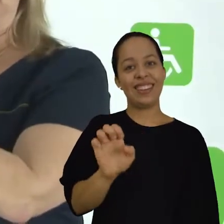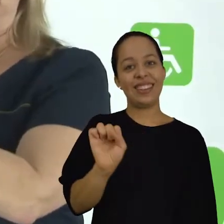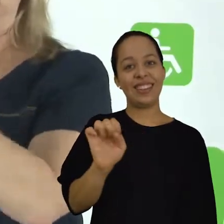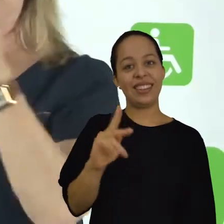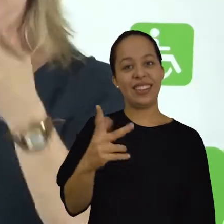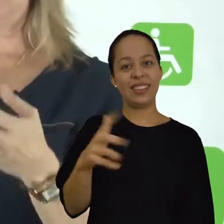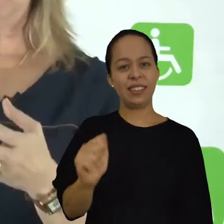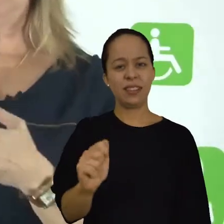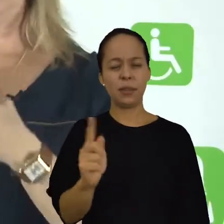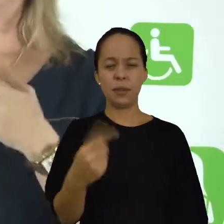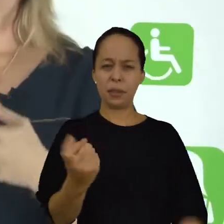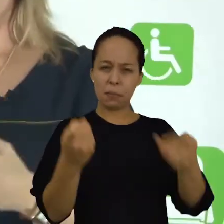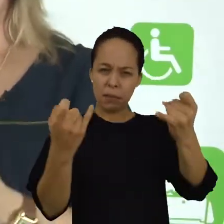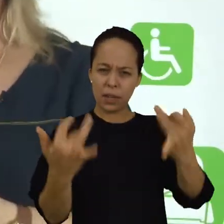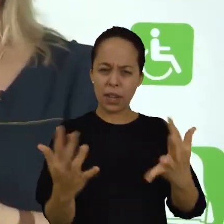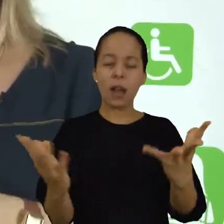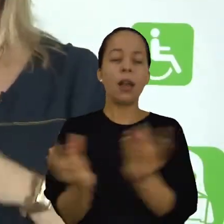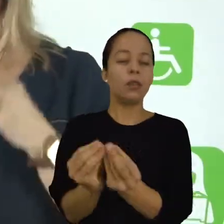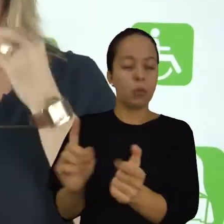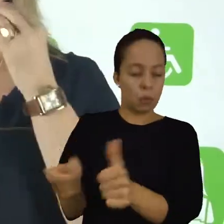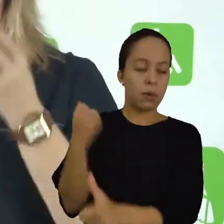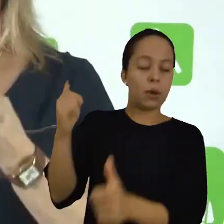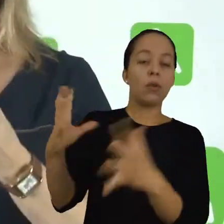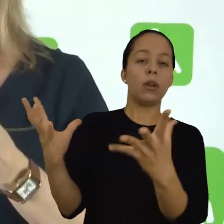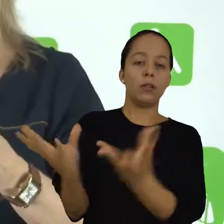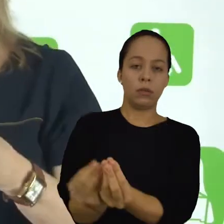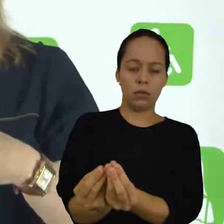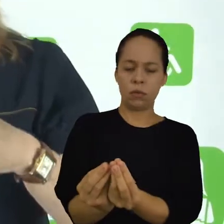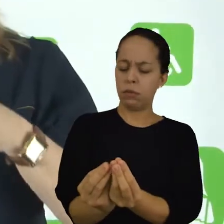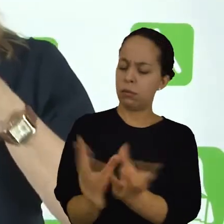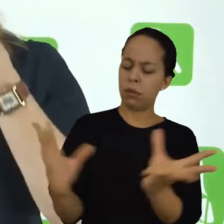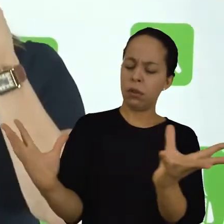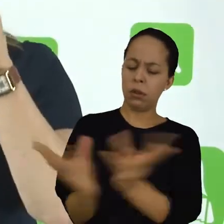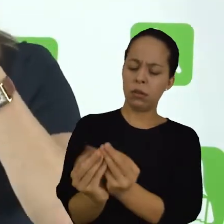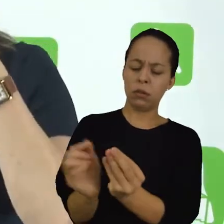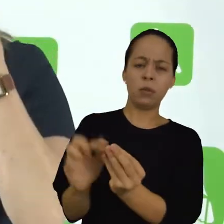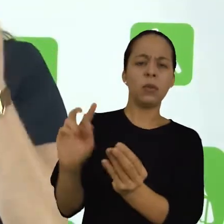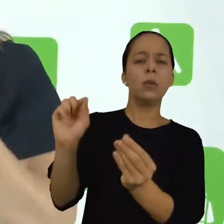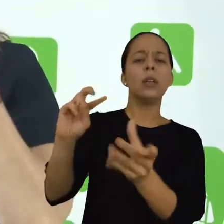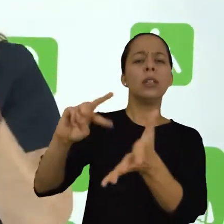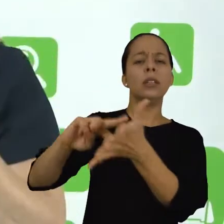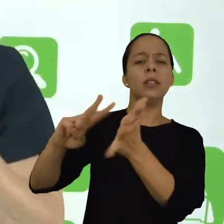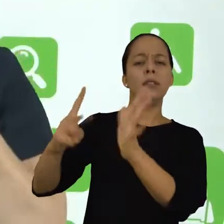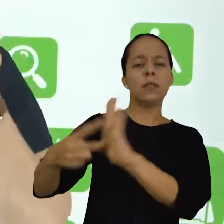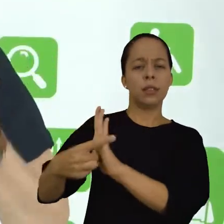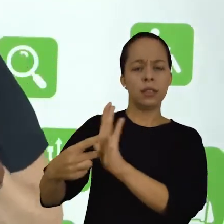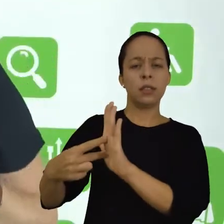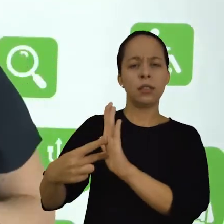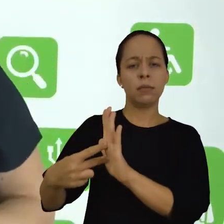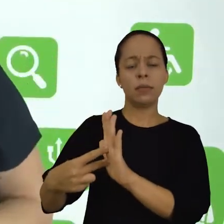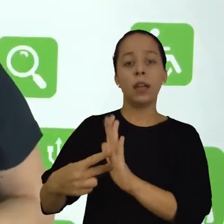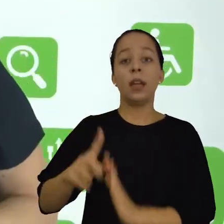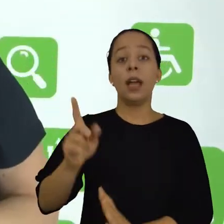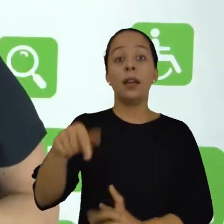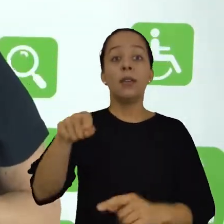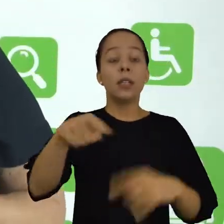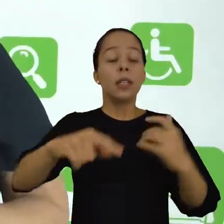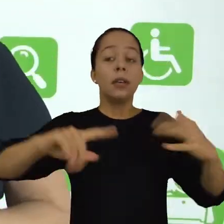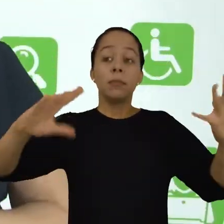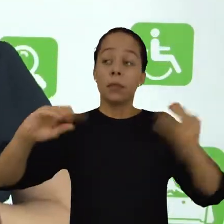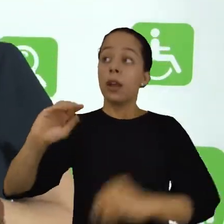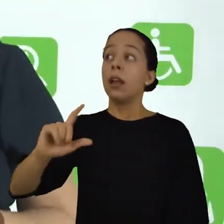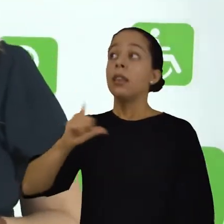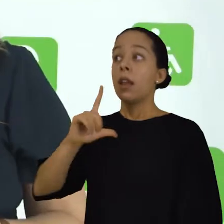determinado assunto. Mas não vamos conversar primeiramente sobre o que é o resumo. O que seria um resumo? O resumo é uma